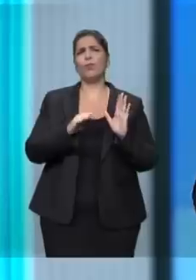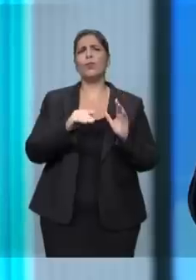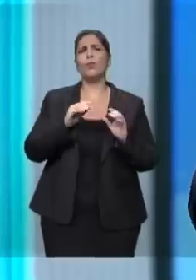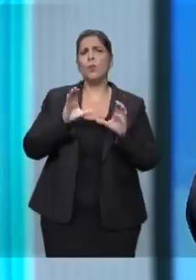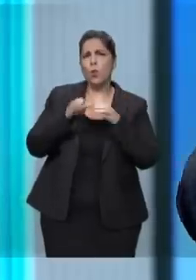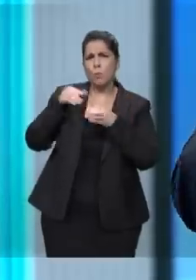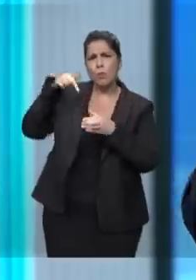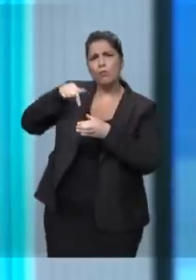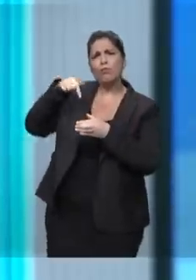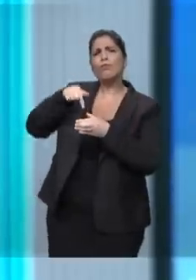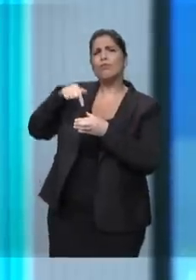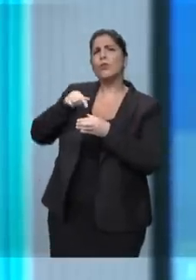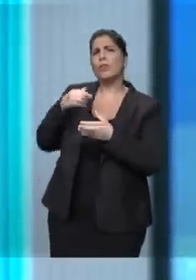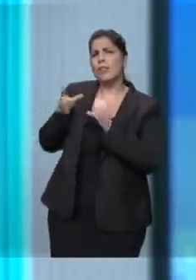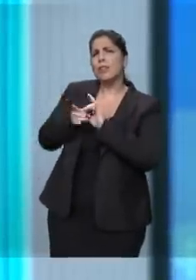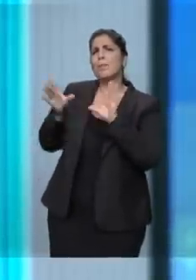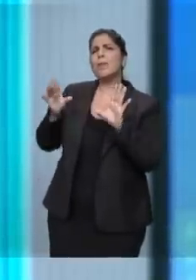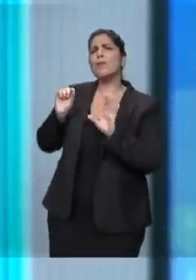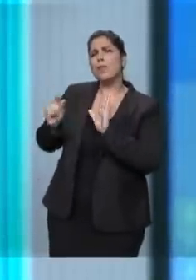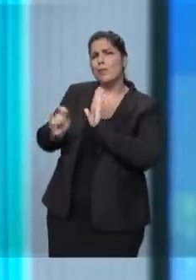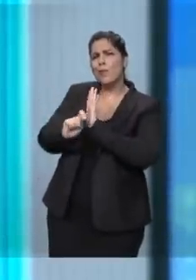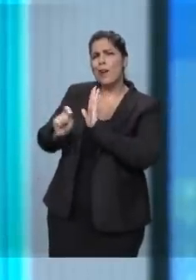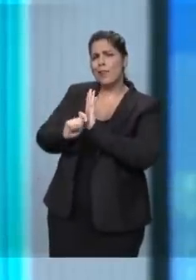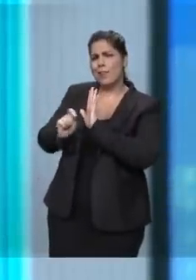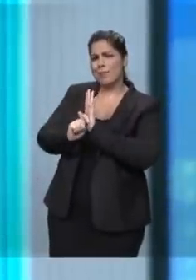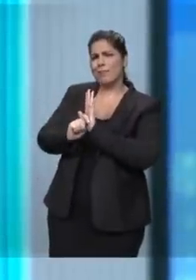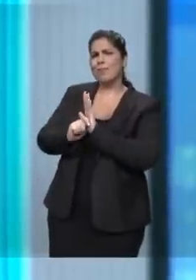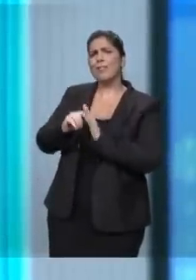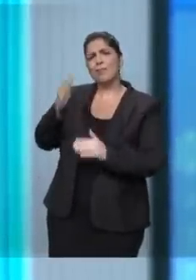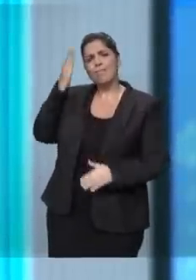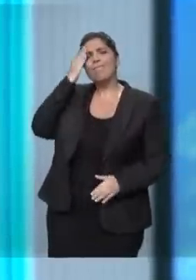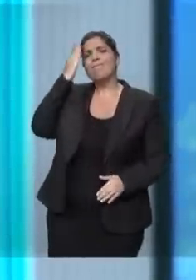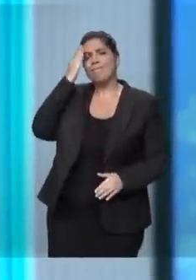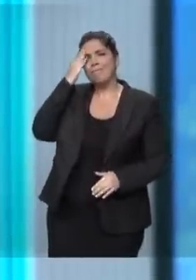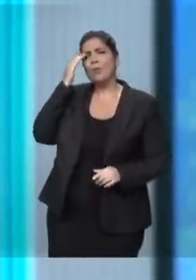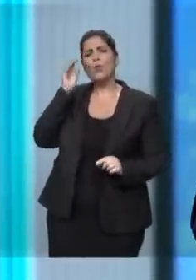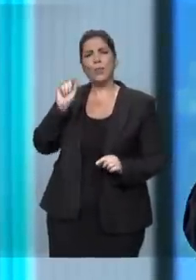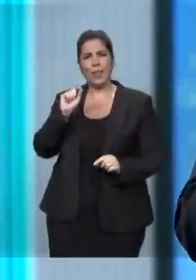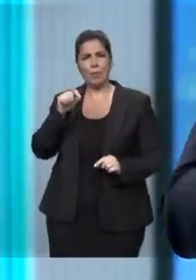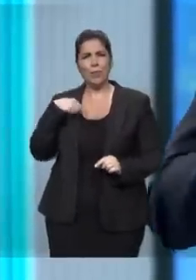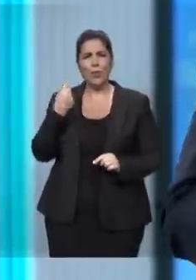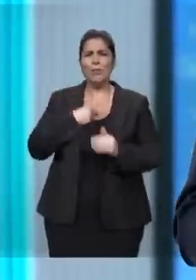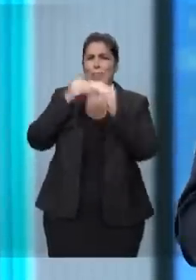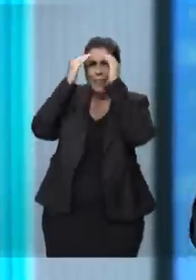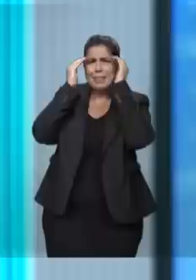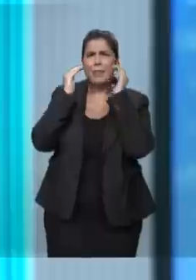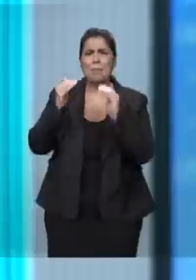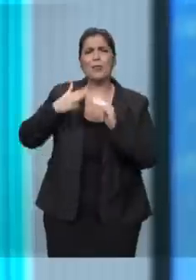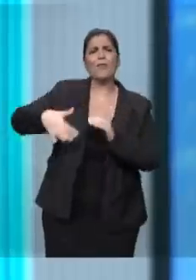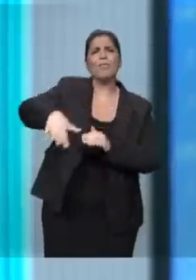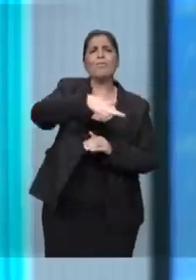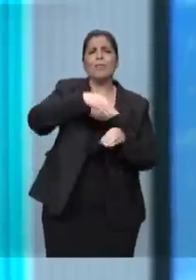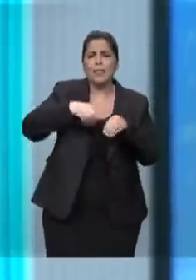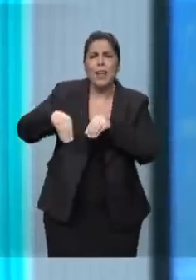sabe se sofrer uma mãe com um filho nesse mundo. Nós respeitamos a propriedade privada.